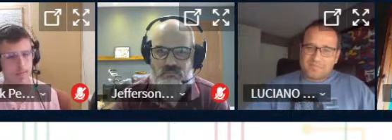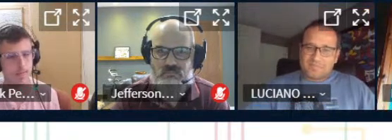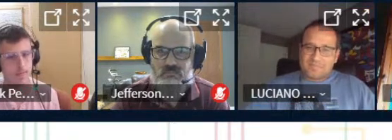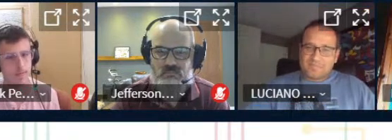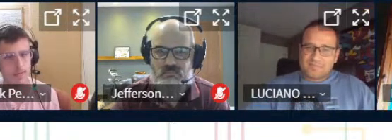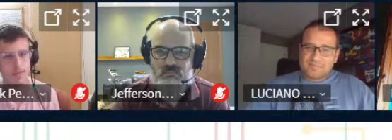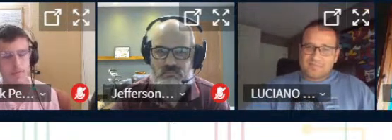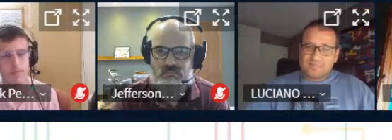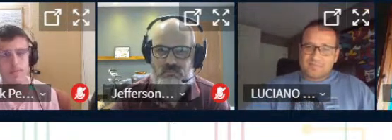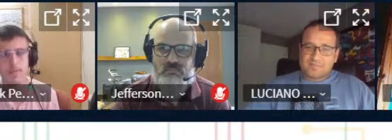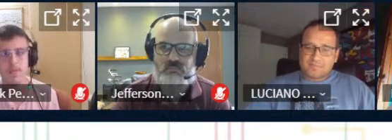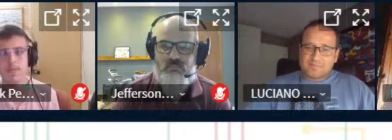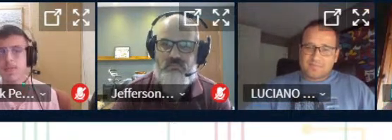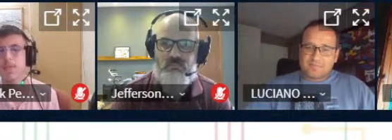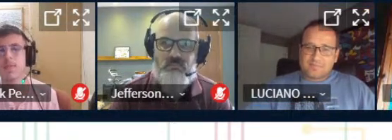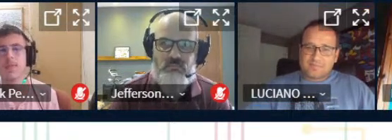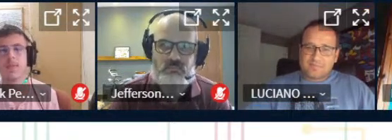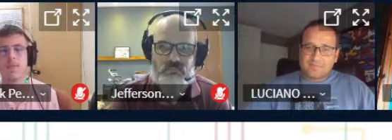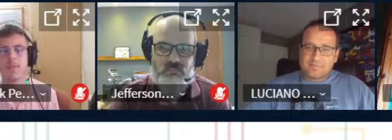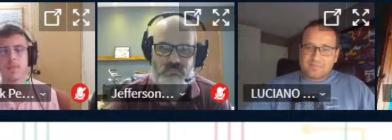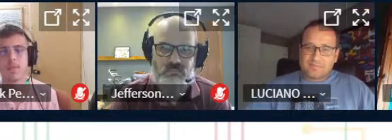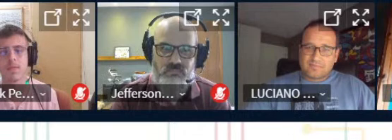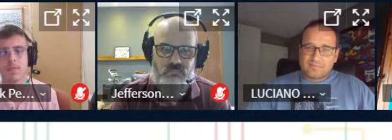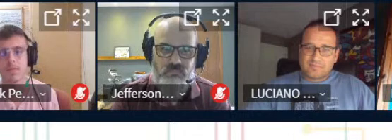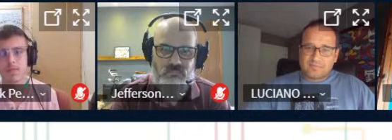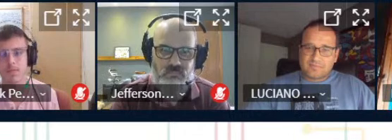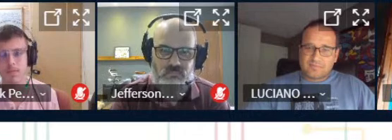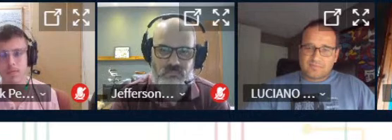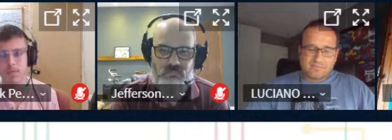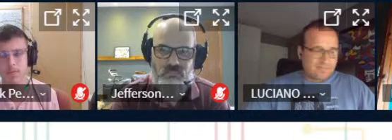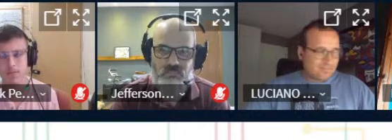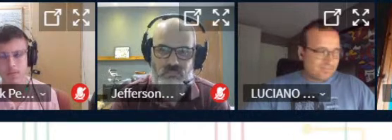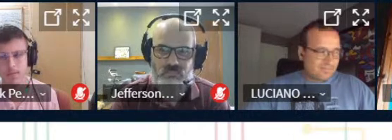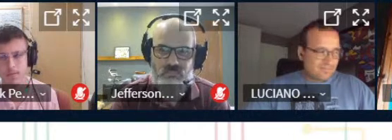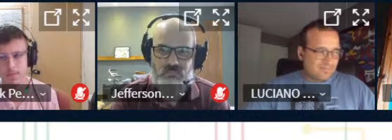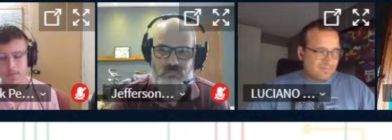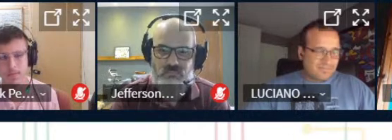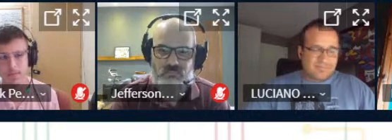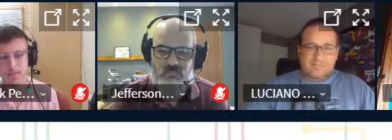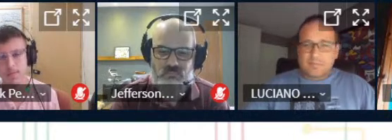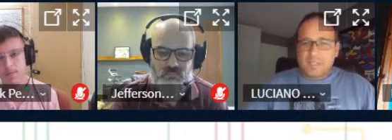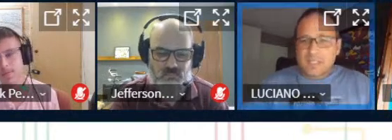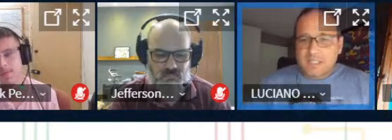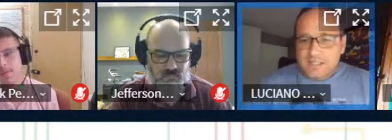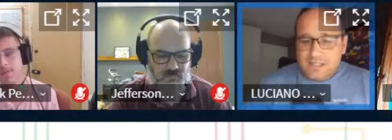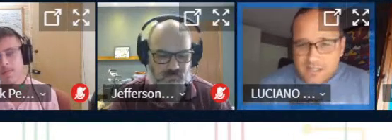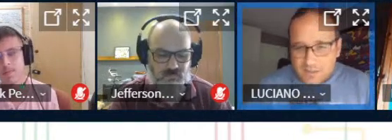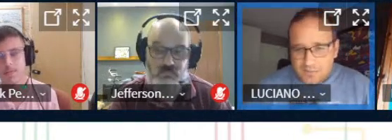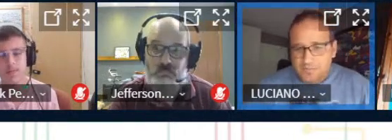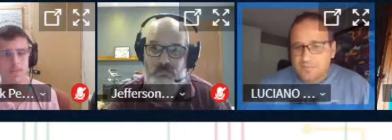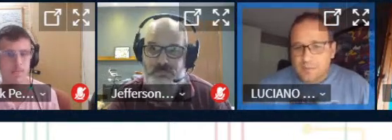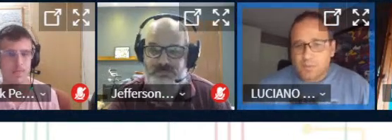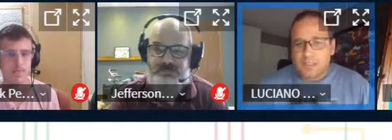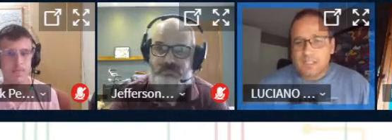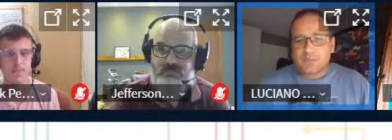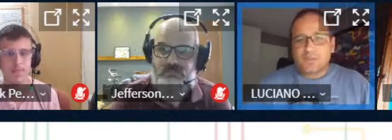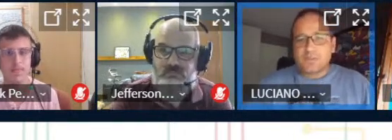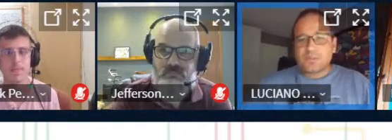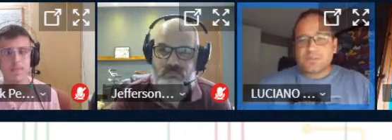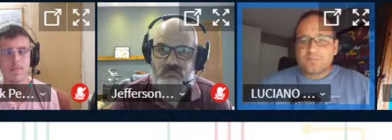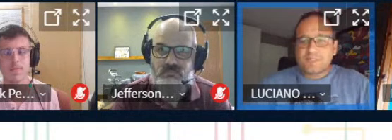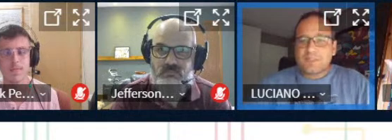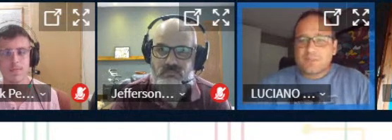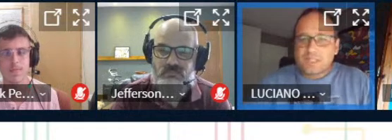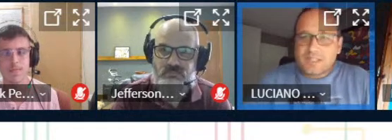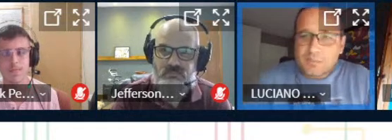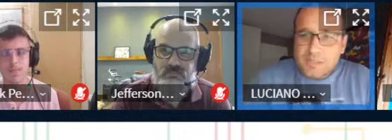questões ao término das nossas intervenções como mediadores. Por favor, professor Luciano. Então, uma boa tarde